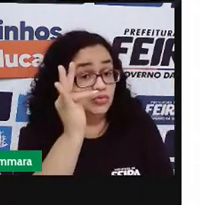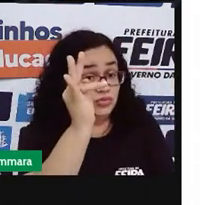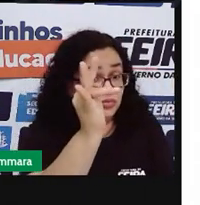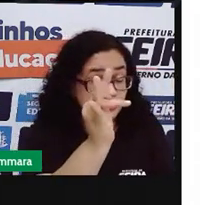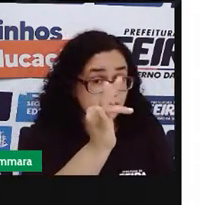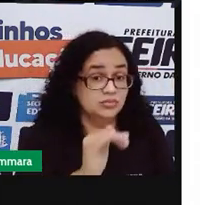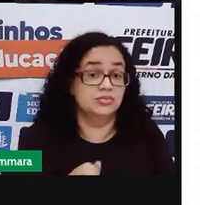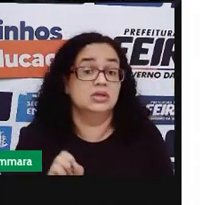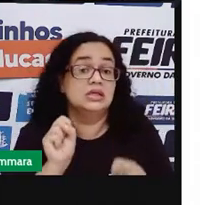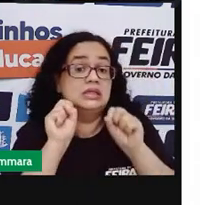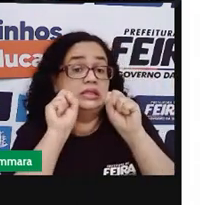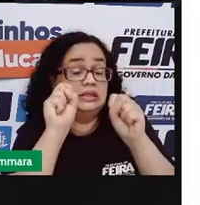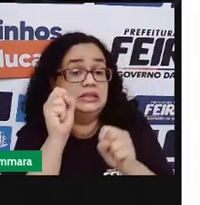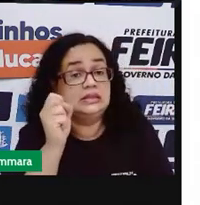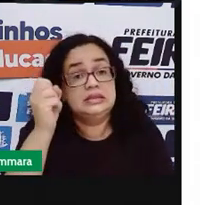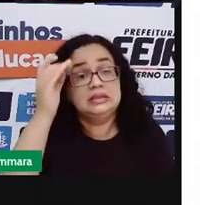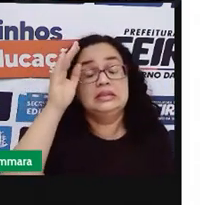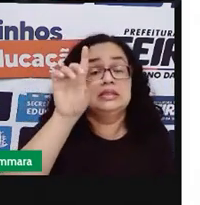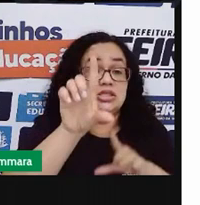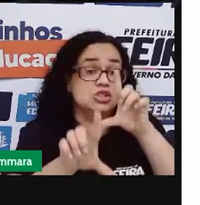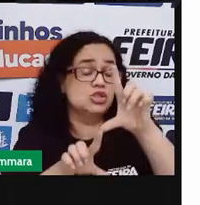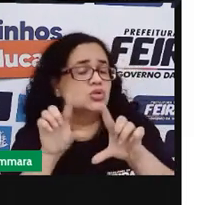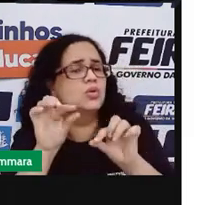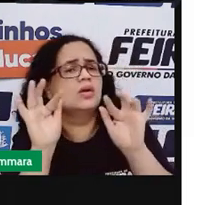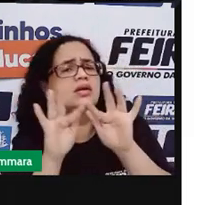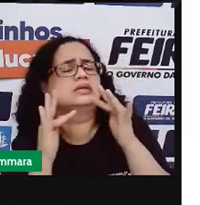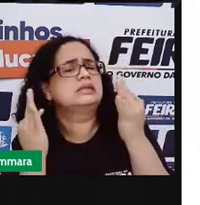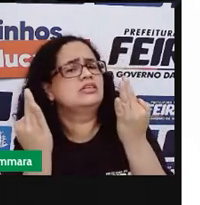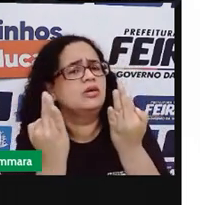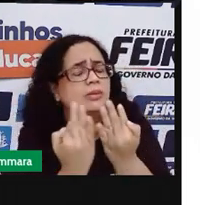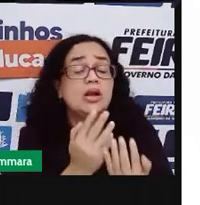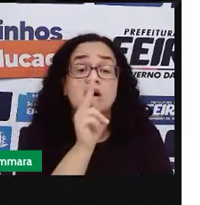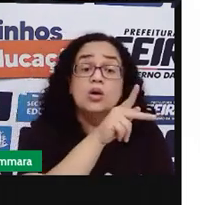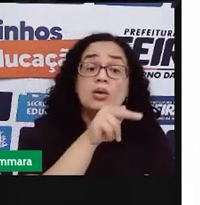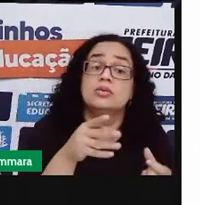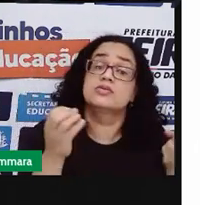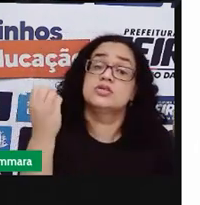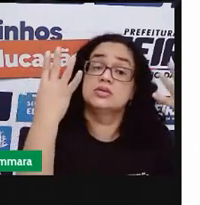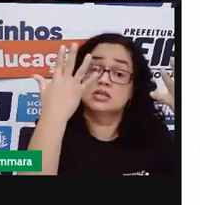poderosa influência na escolha da família. É como a Pró acabou de falar.